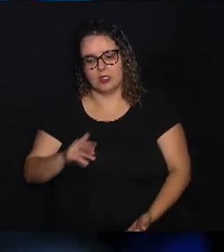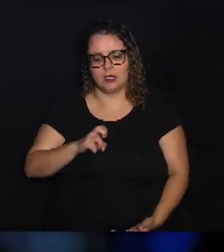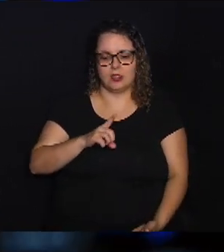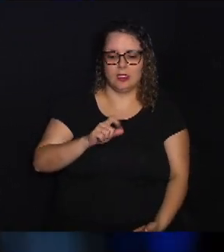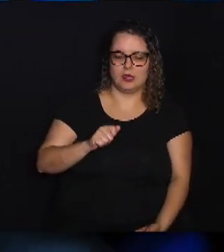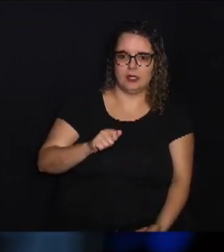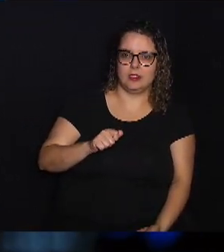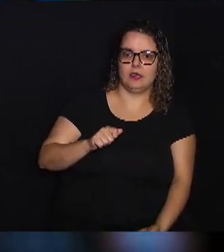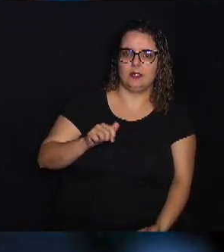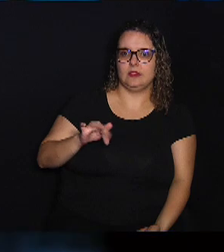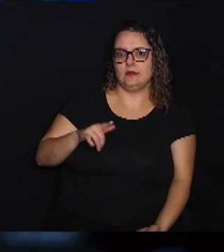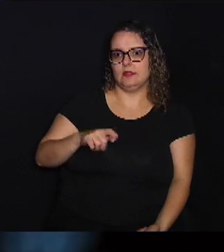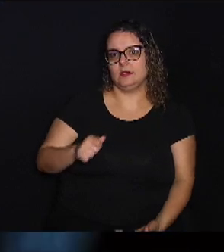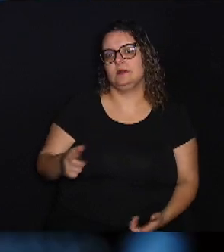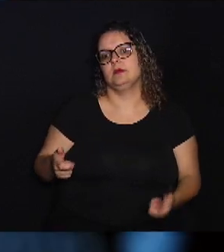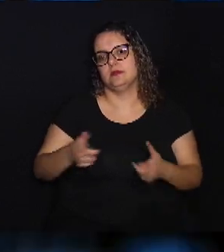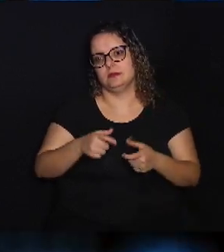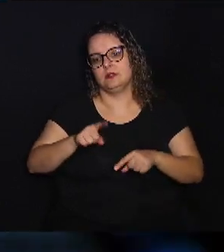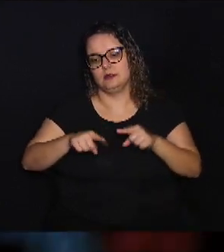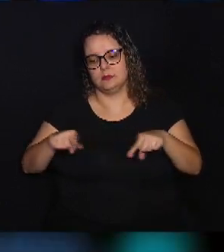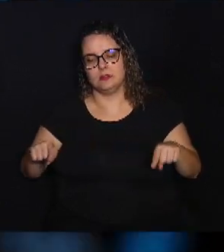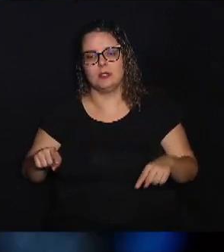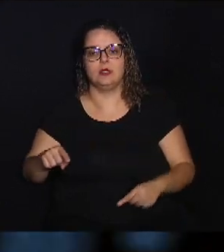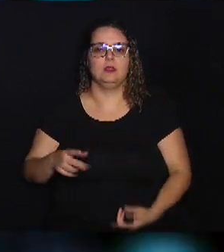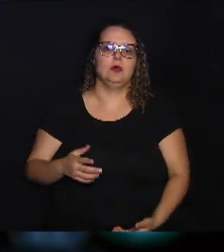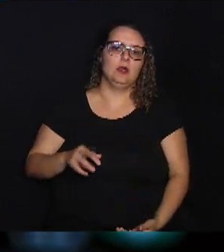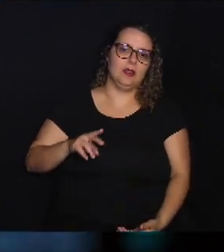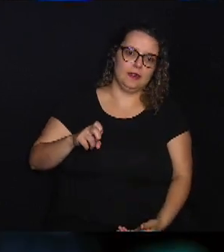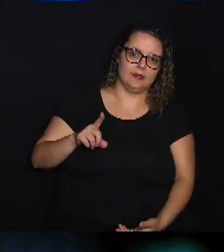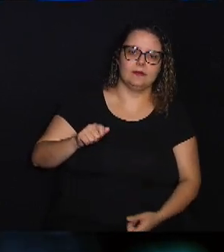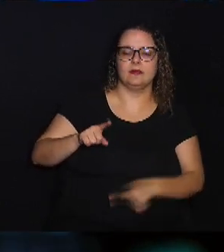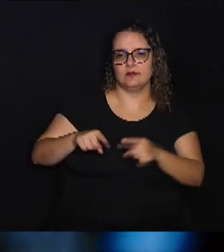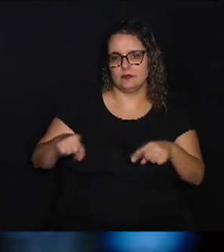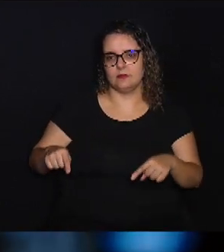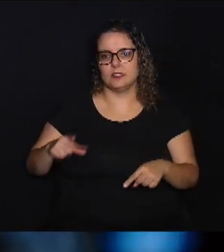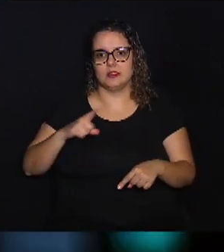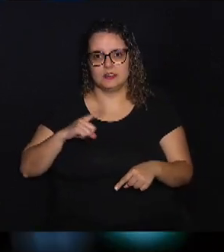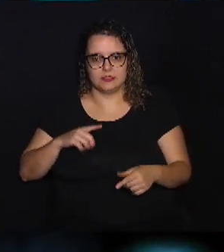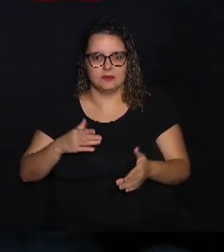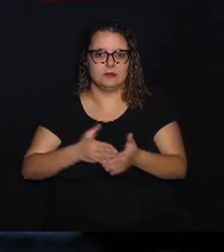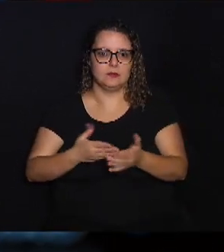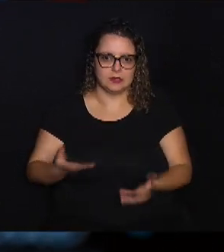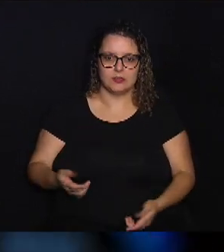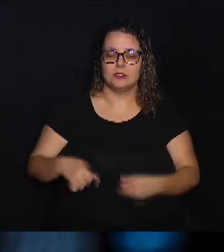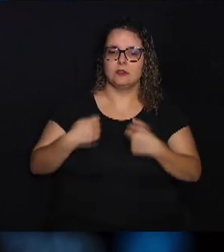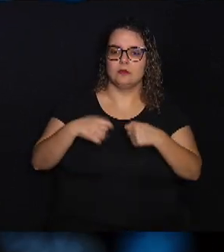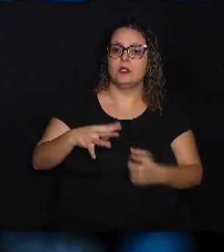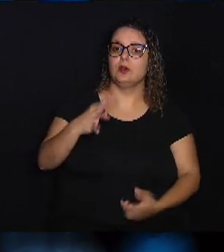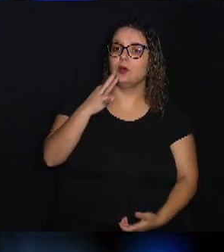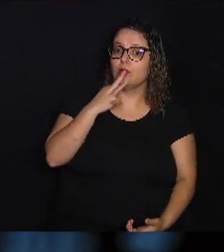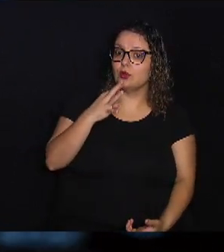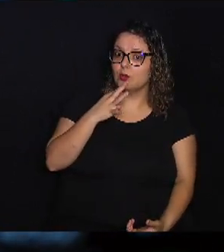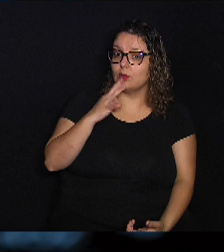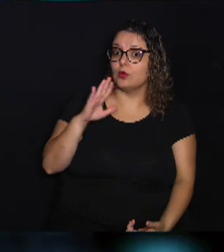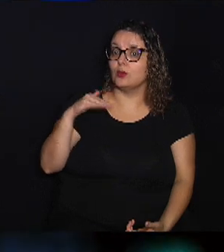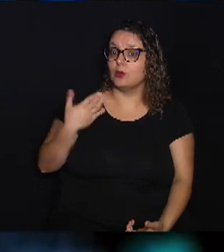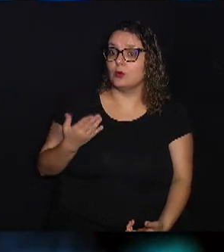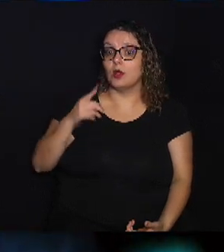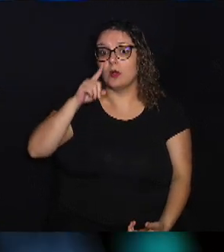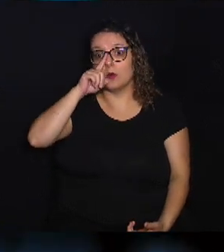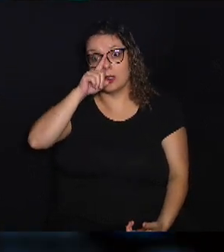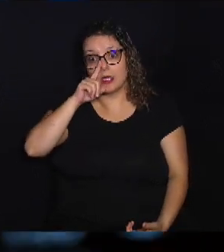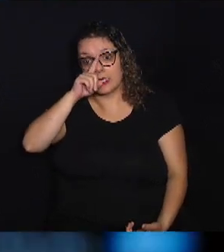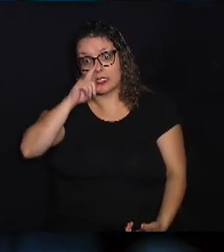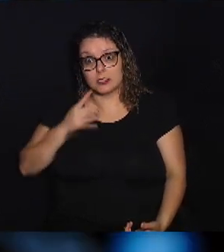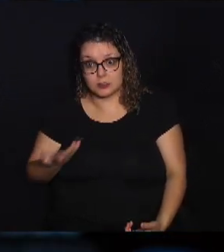um risco bem menor do que a renda variável, mas todo produto tem risco. Então, você deve conhecer qual o grau de risco que você